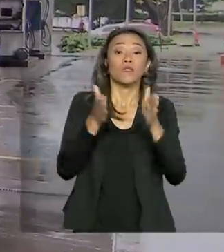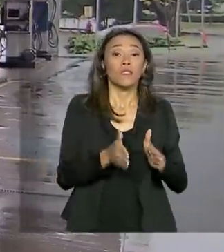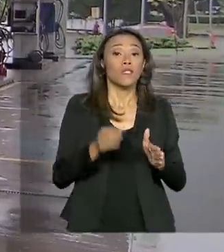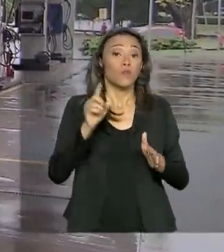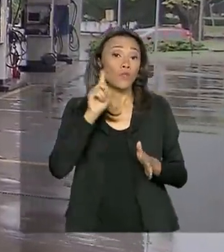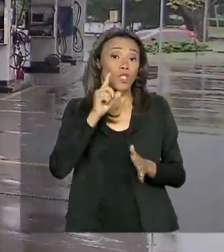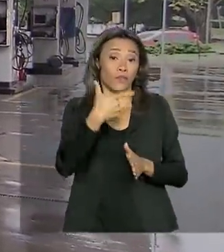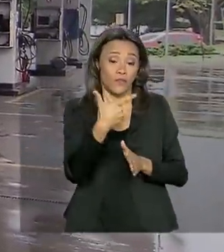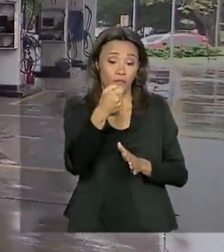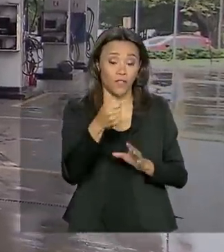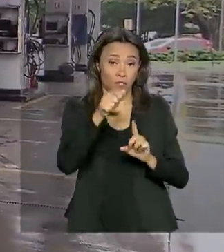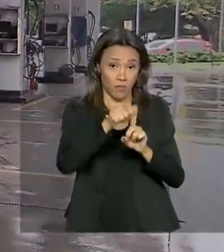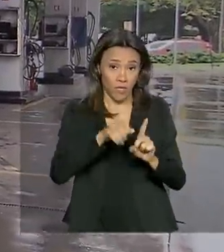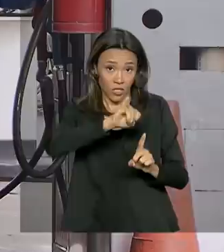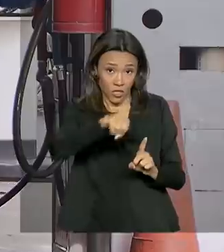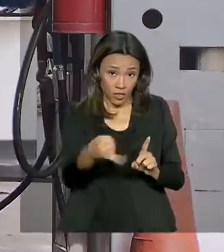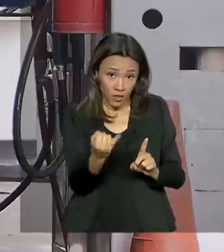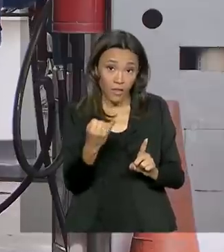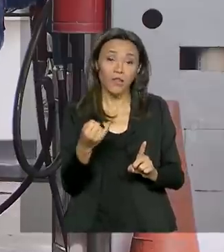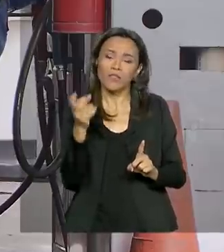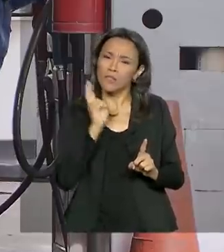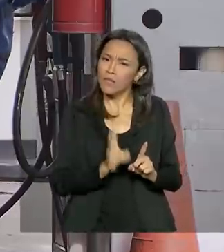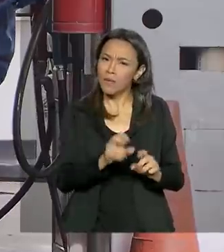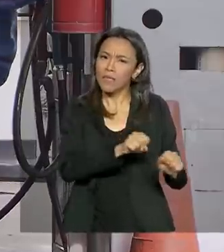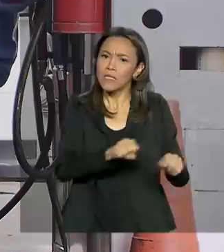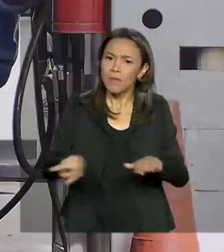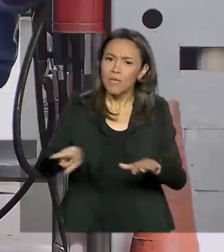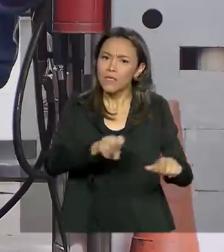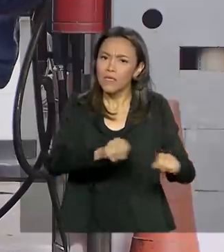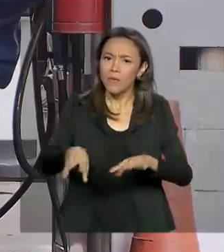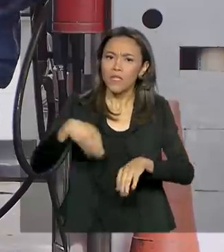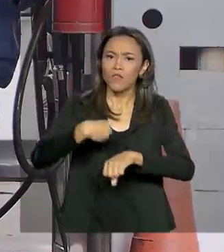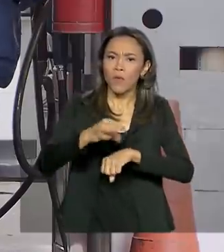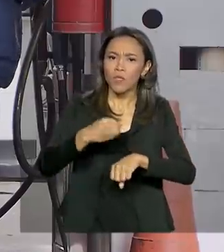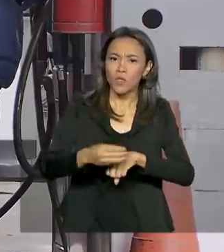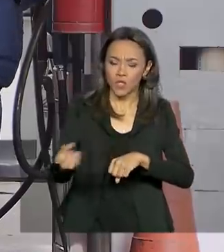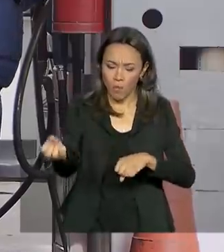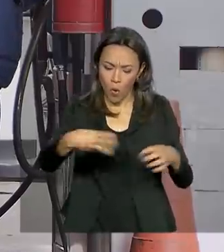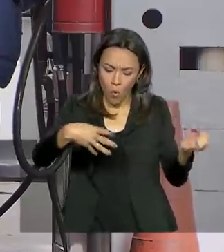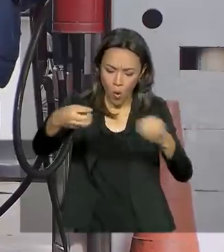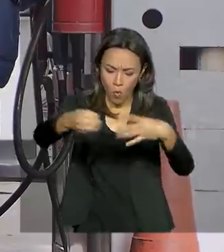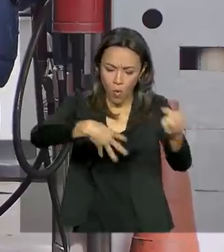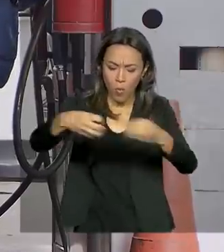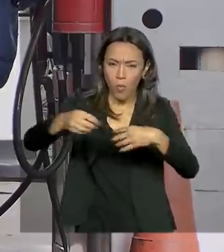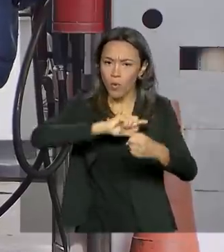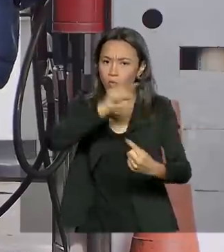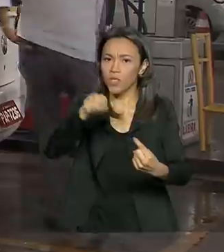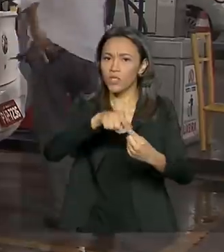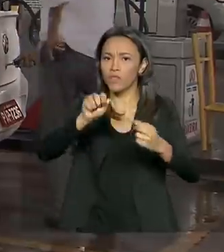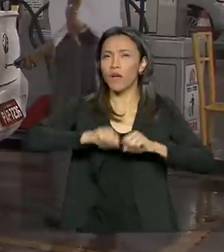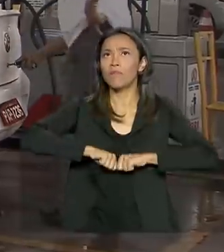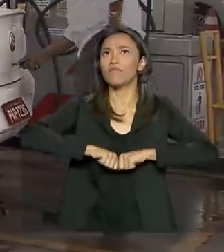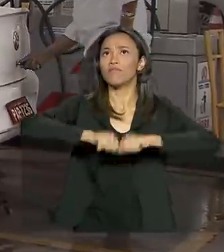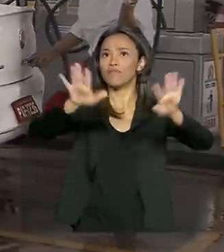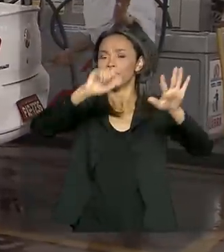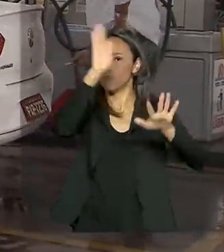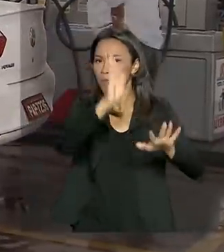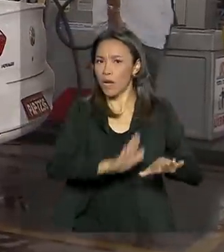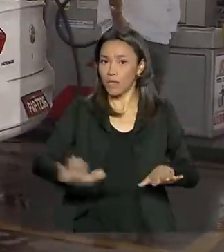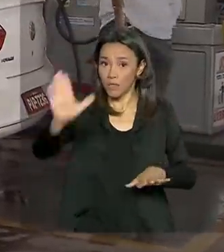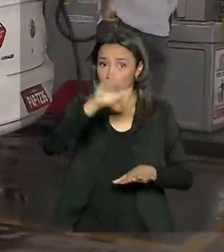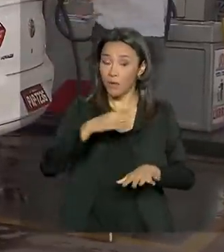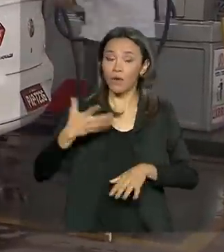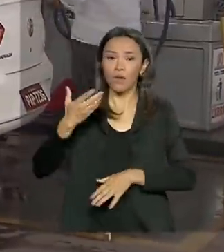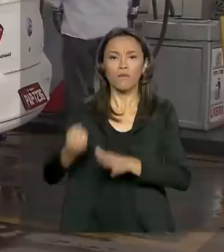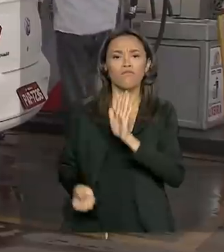20 de janeiro, as atualizações serão semanais e a ideia é ampliar para todo o país. O app desenvolvido pela